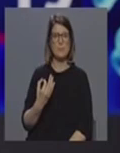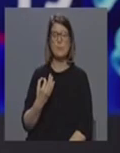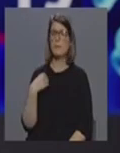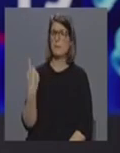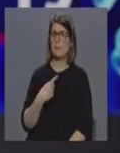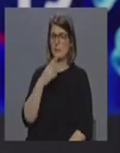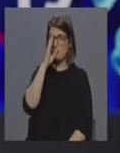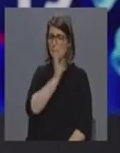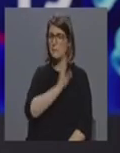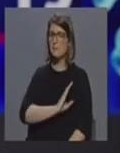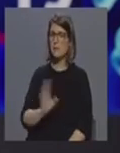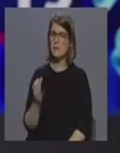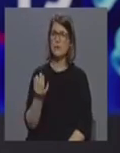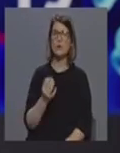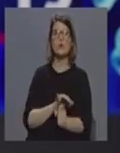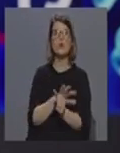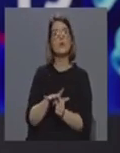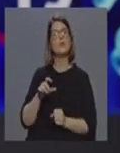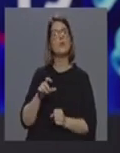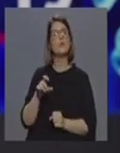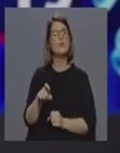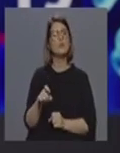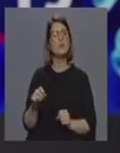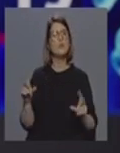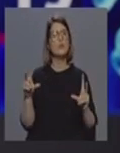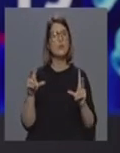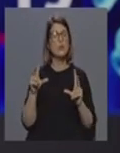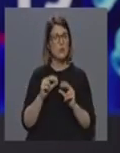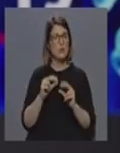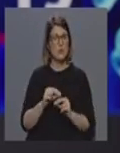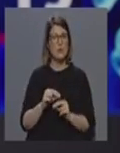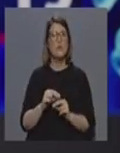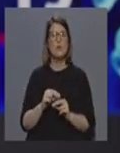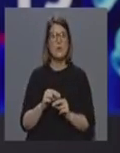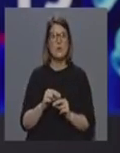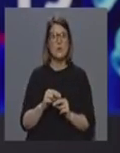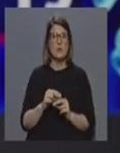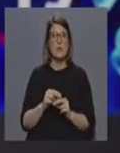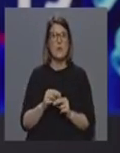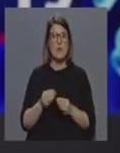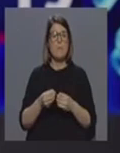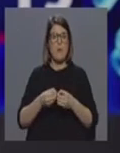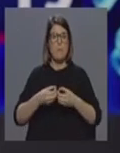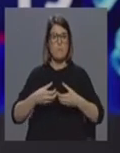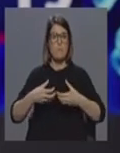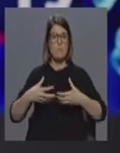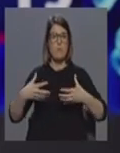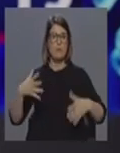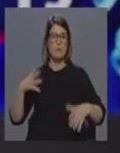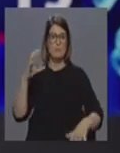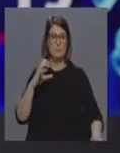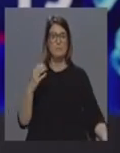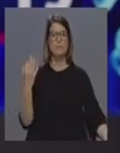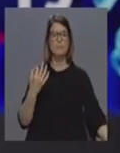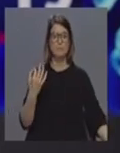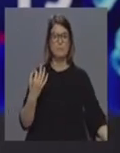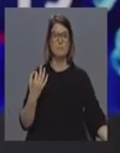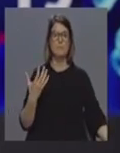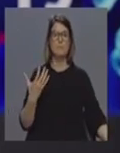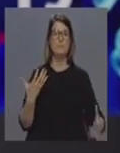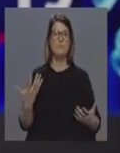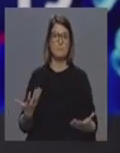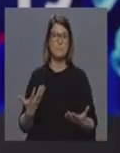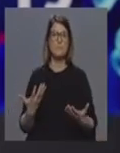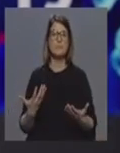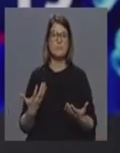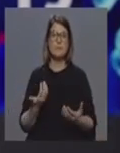o surto pelo novo coronavírus, entretanto, tem vindo a evoluir de forma significativa em território continental e, portanto, houve